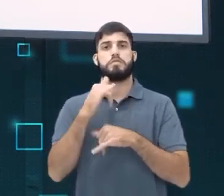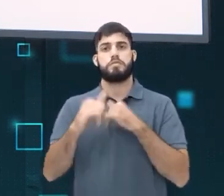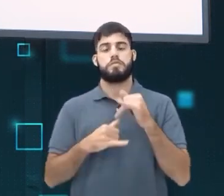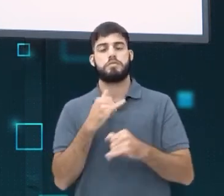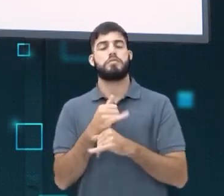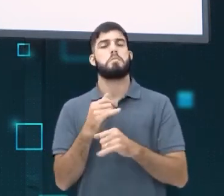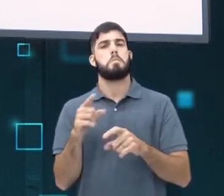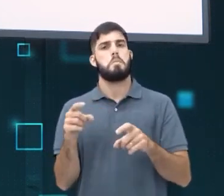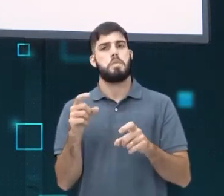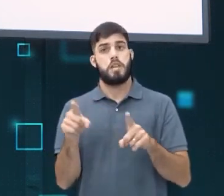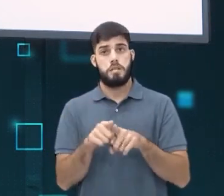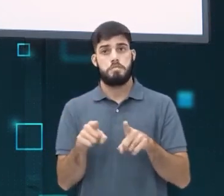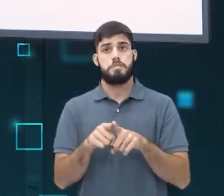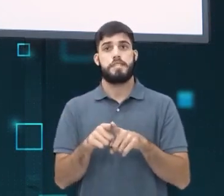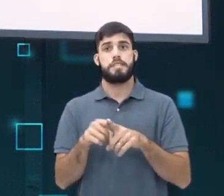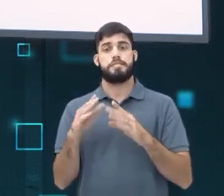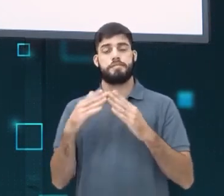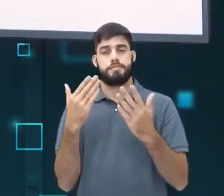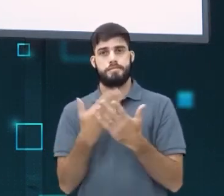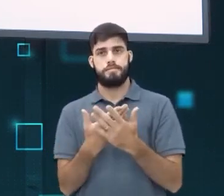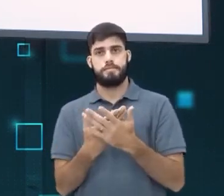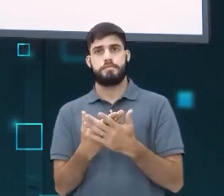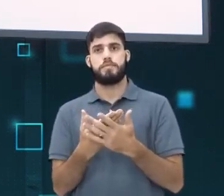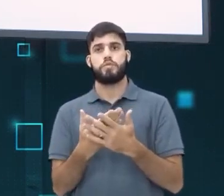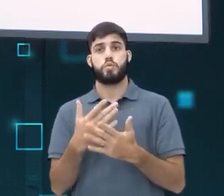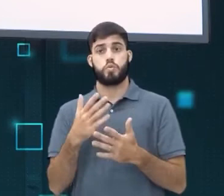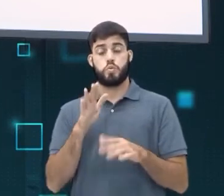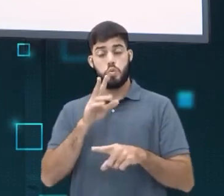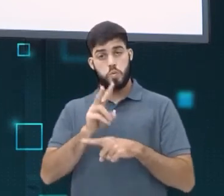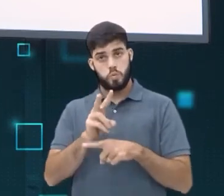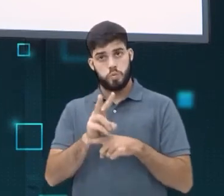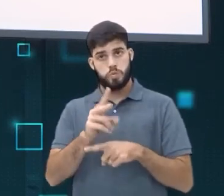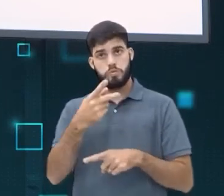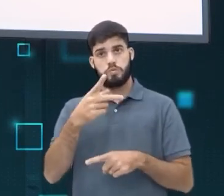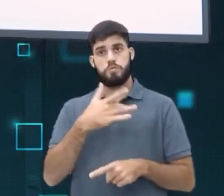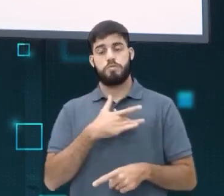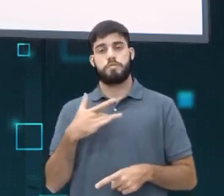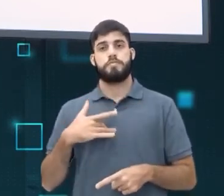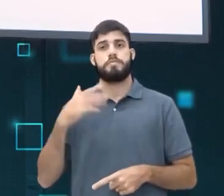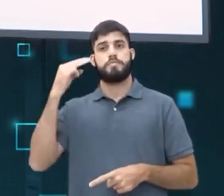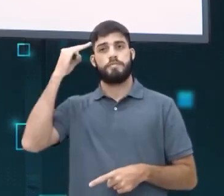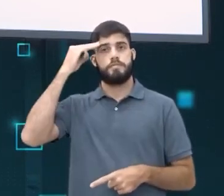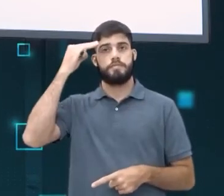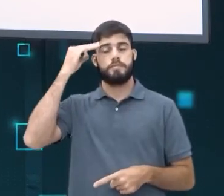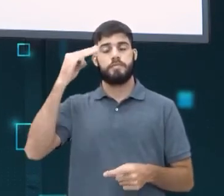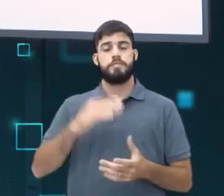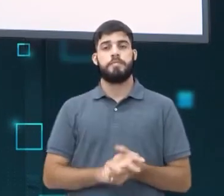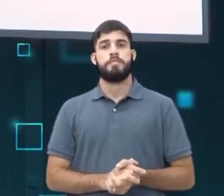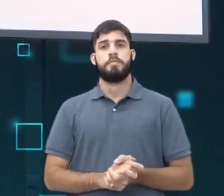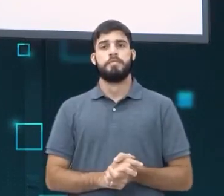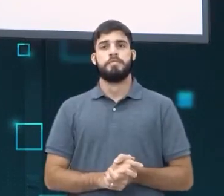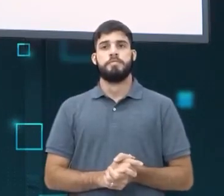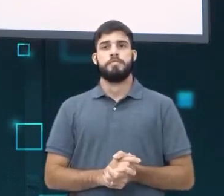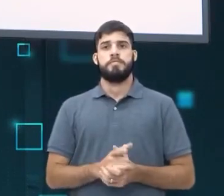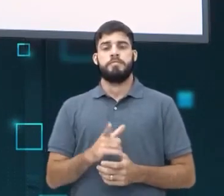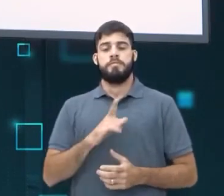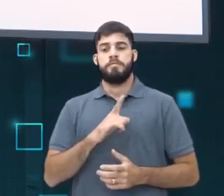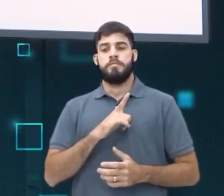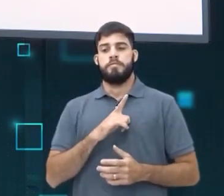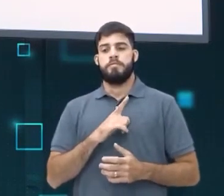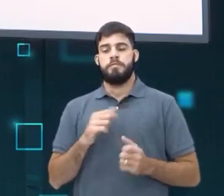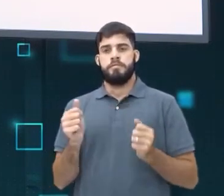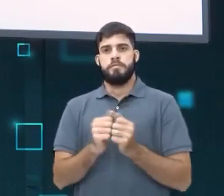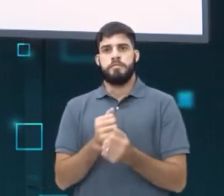procurar na sua escola também. Cuide da sua saúde mental. E também, gente, tenha ao redor de vocês